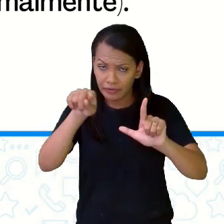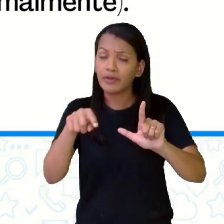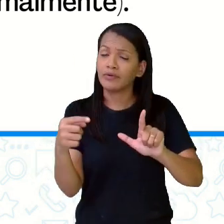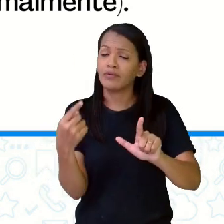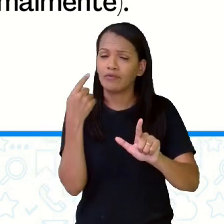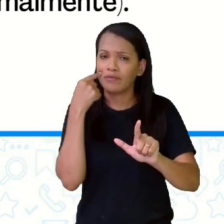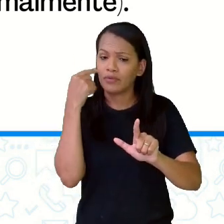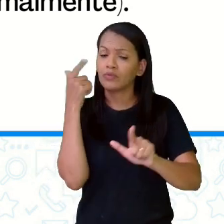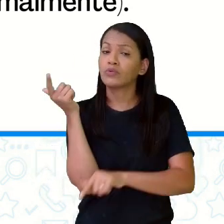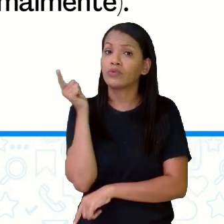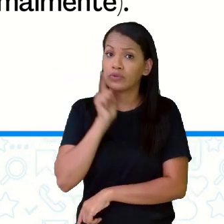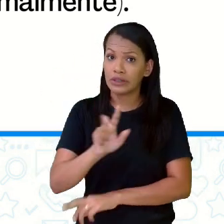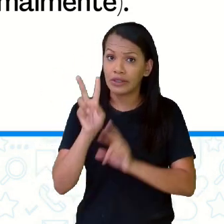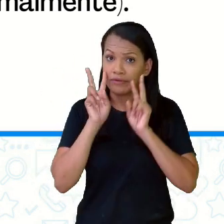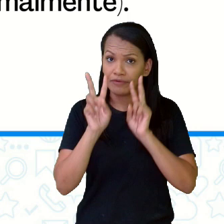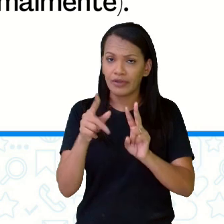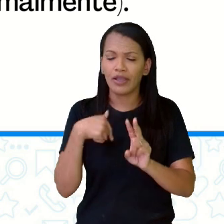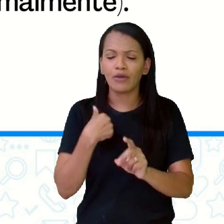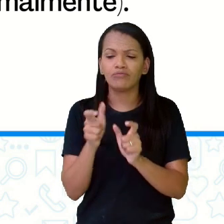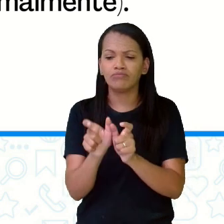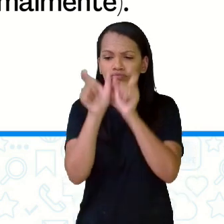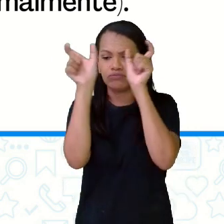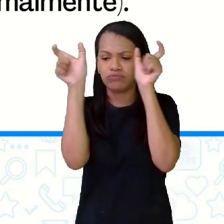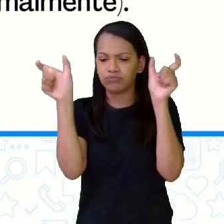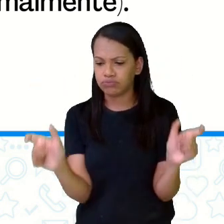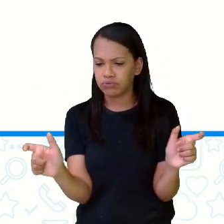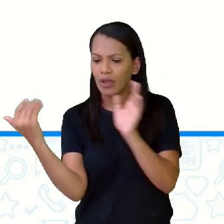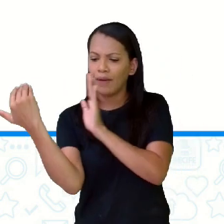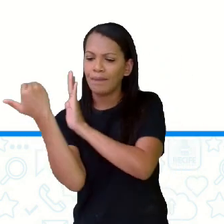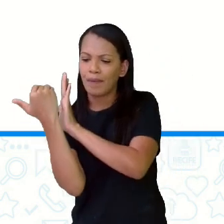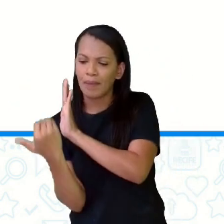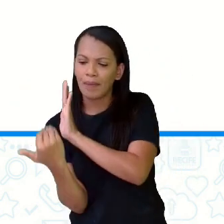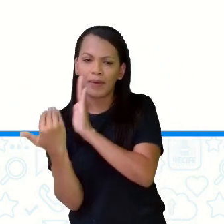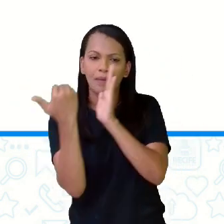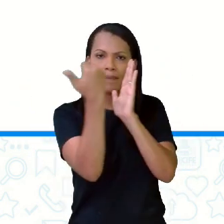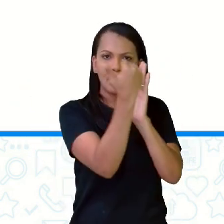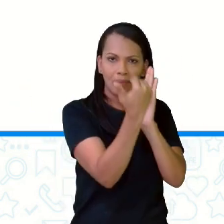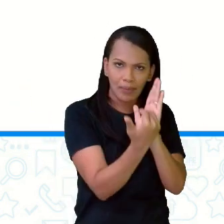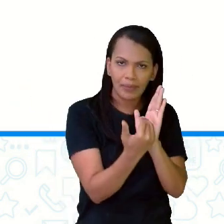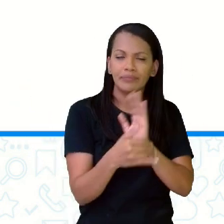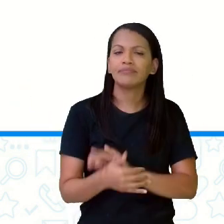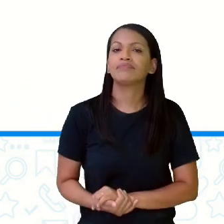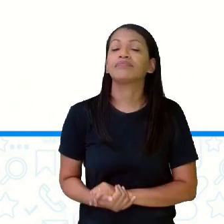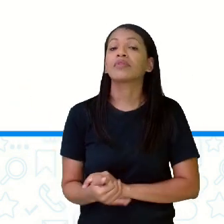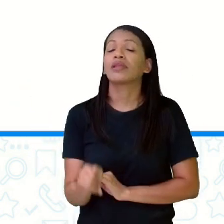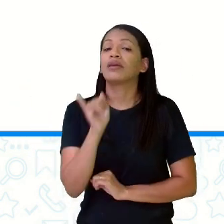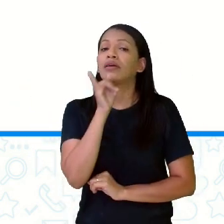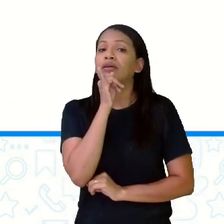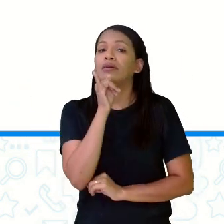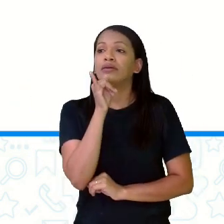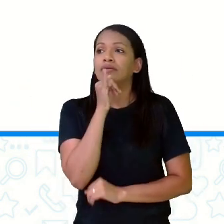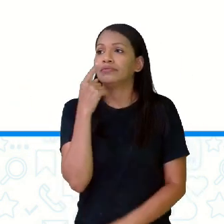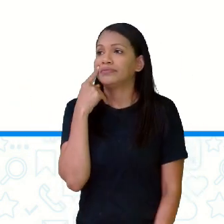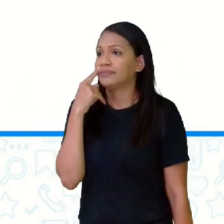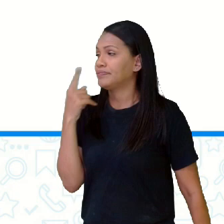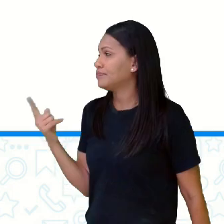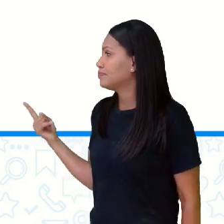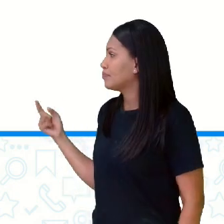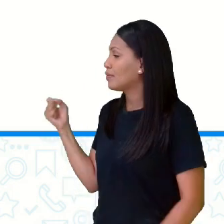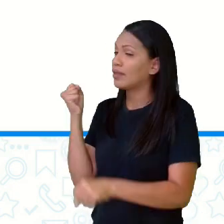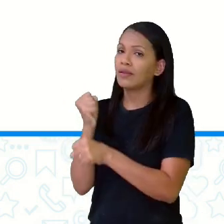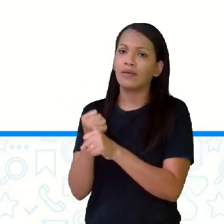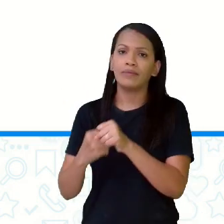fiz uma separação aí de classes dos substantivos coletivos, tá? Exemplos dos substantivos